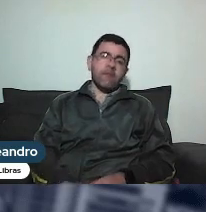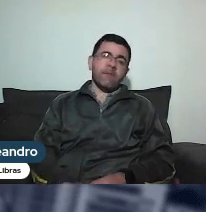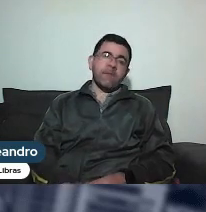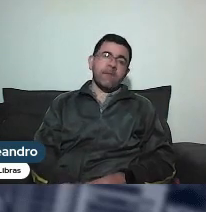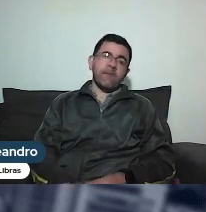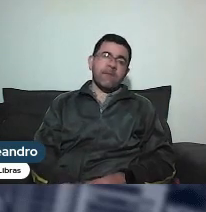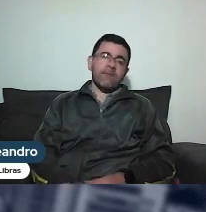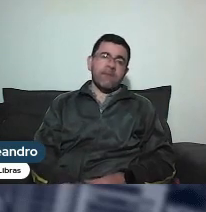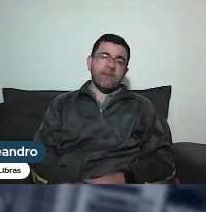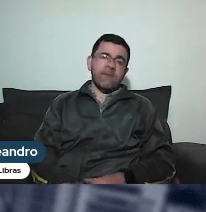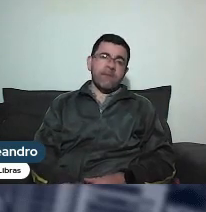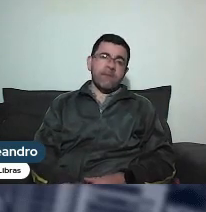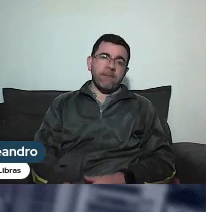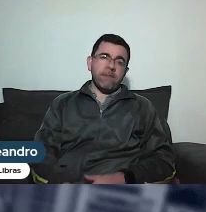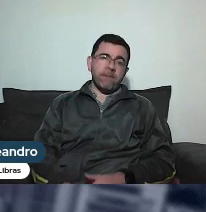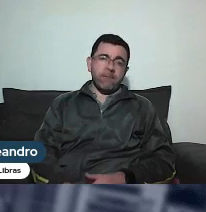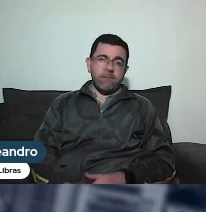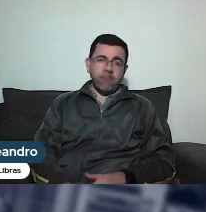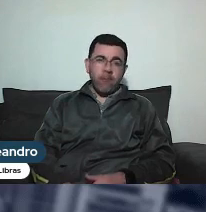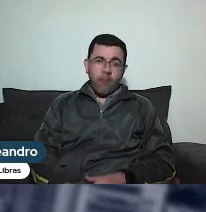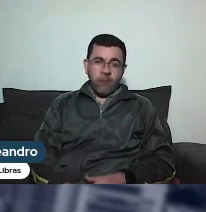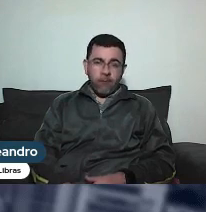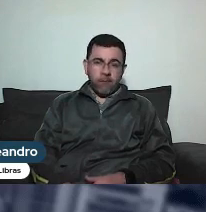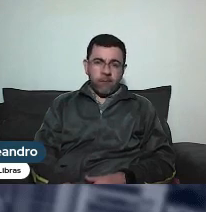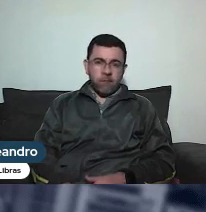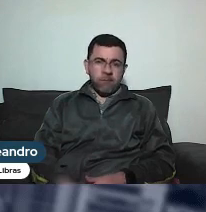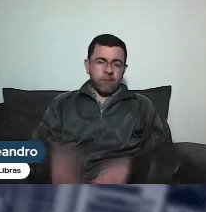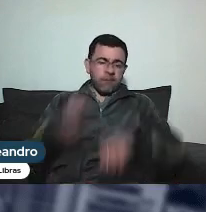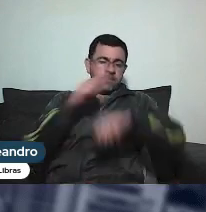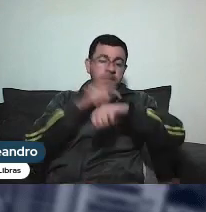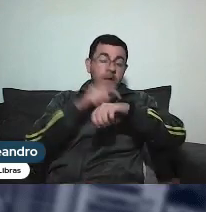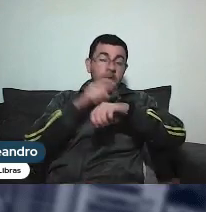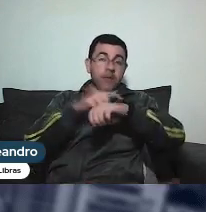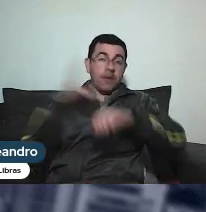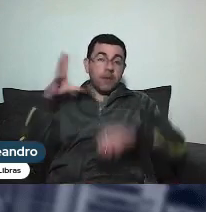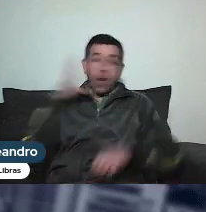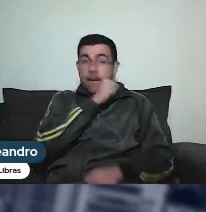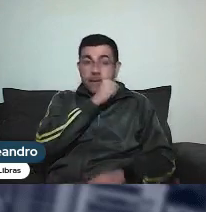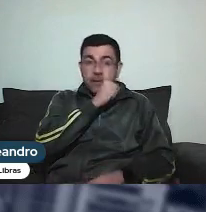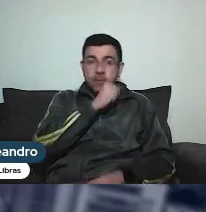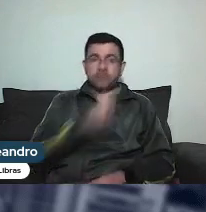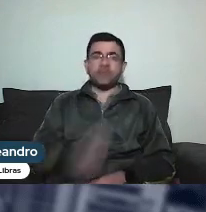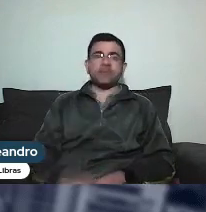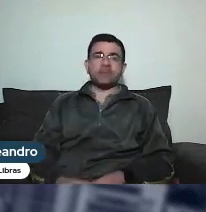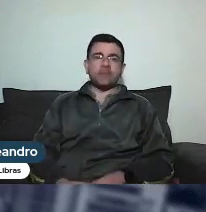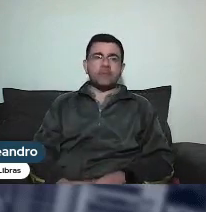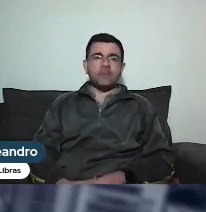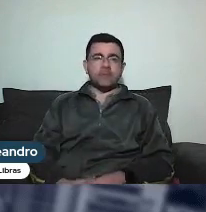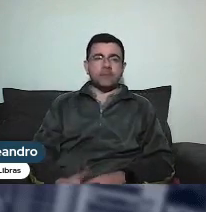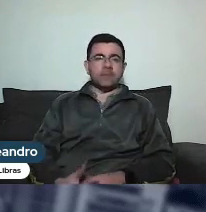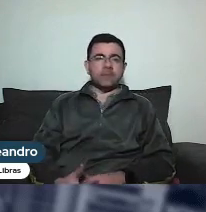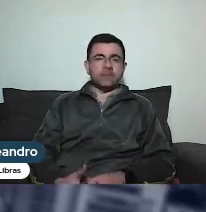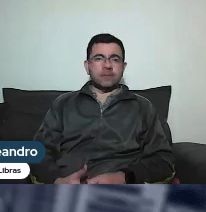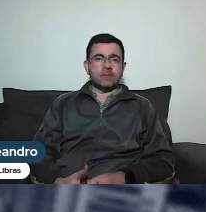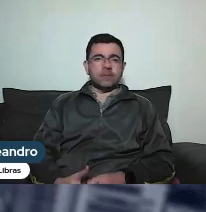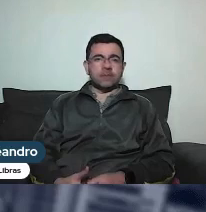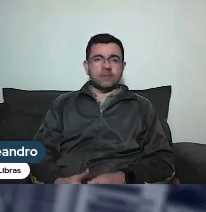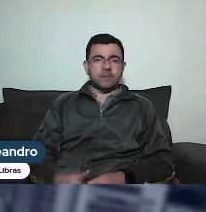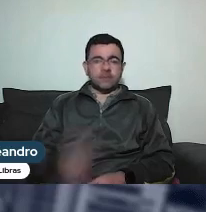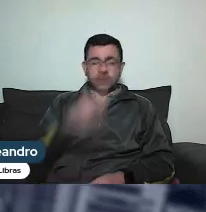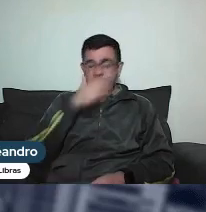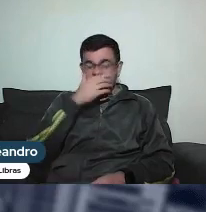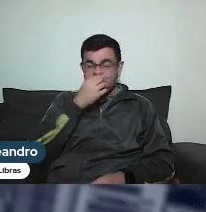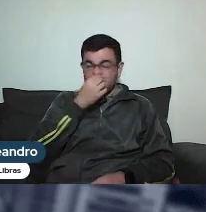ser direto, porque nós também temos um tempo para poder conversar, então já se encontra em tramitação